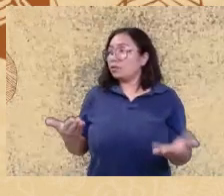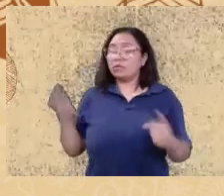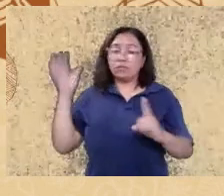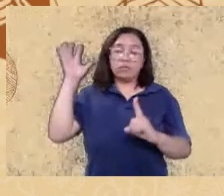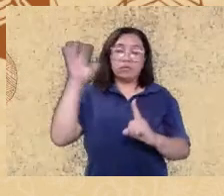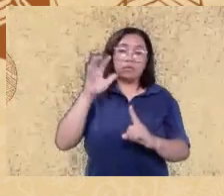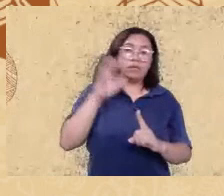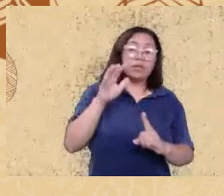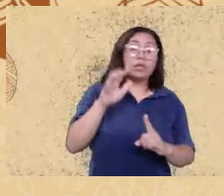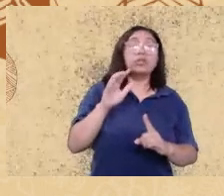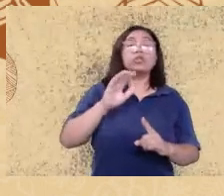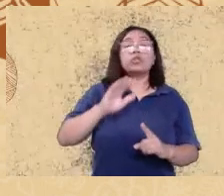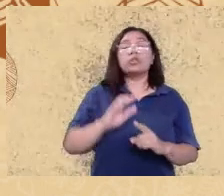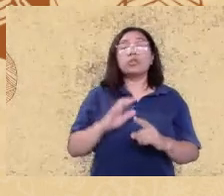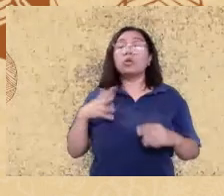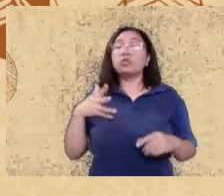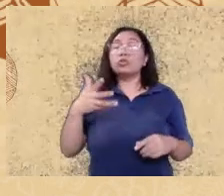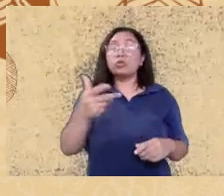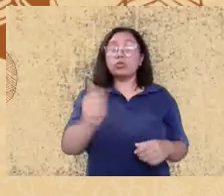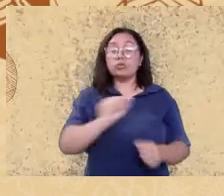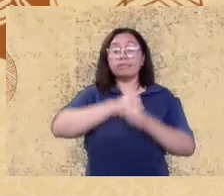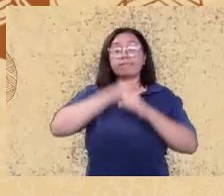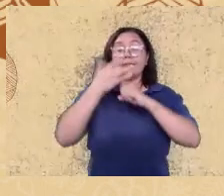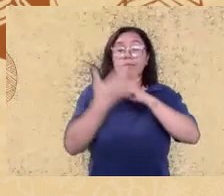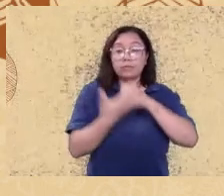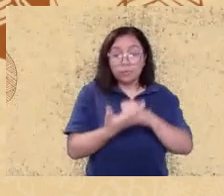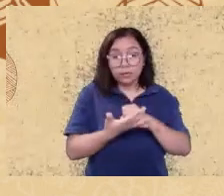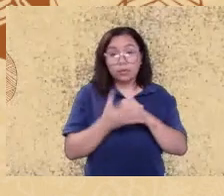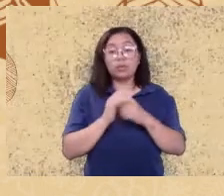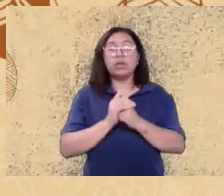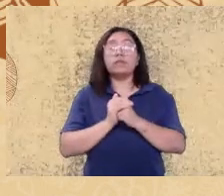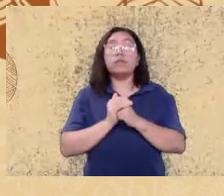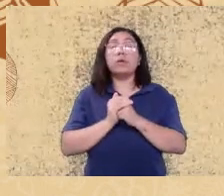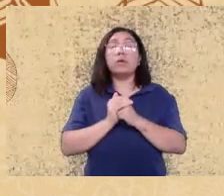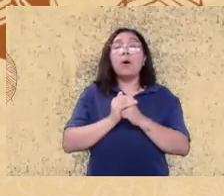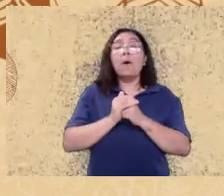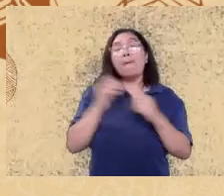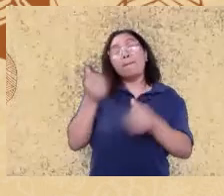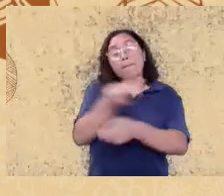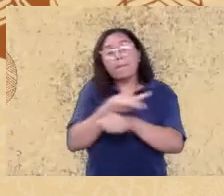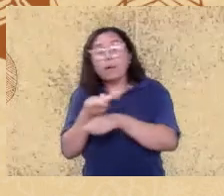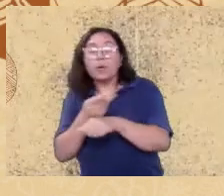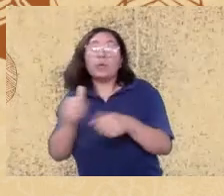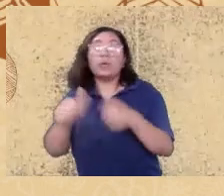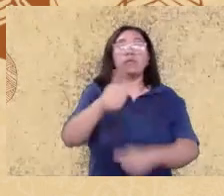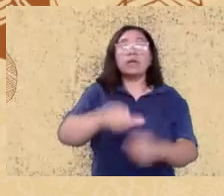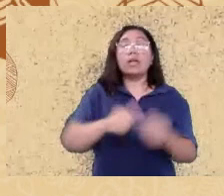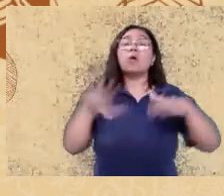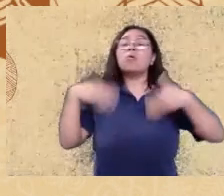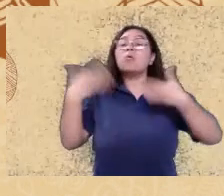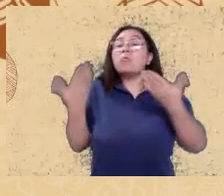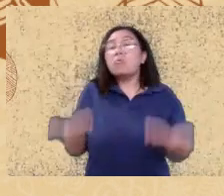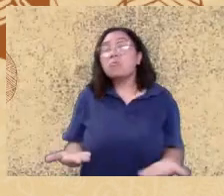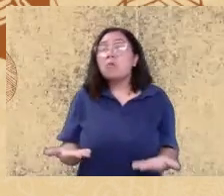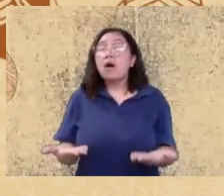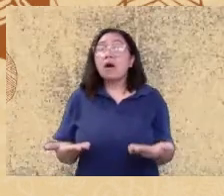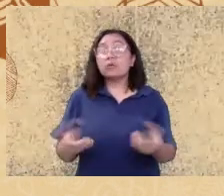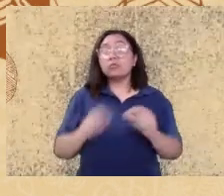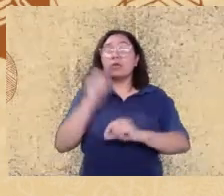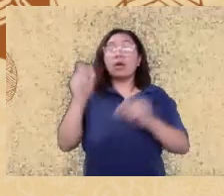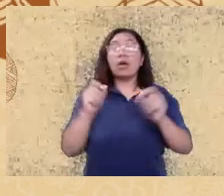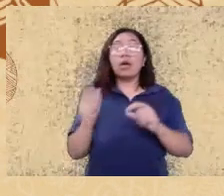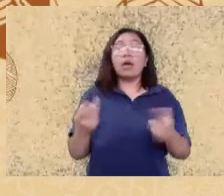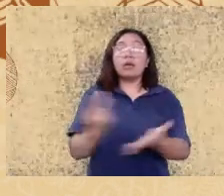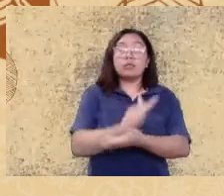tentando levantar afetações quanto aos diferentes marcadores considerando